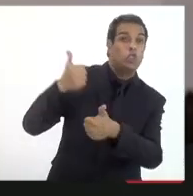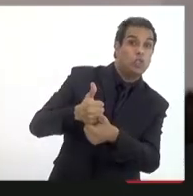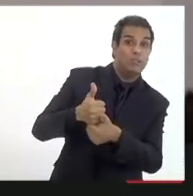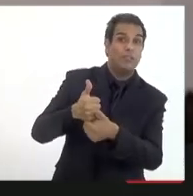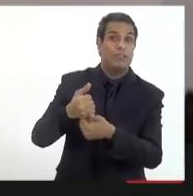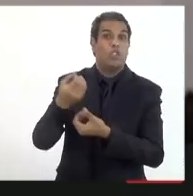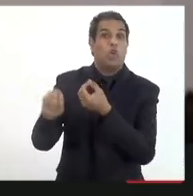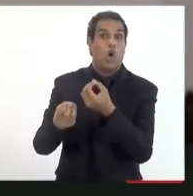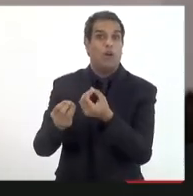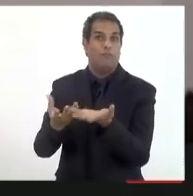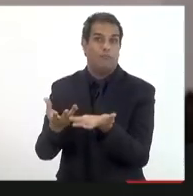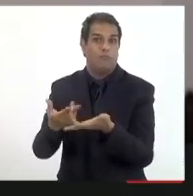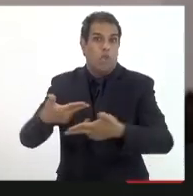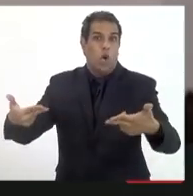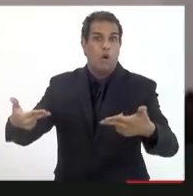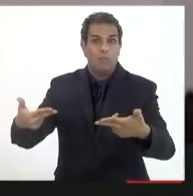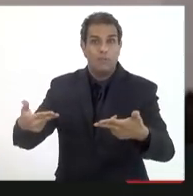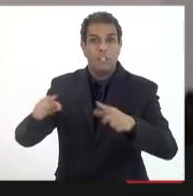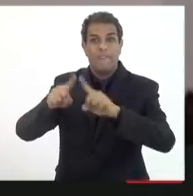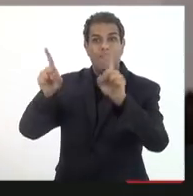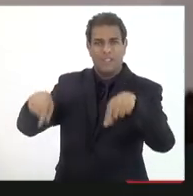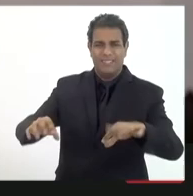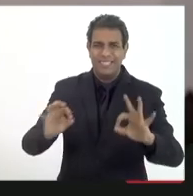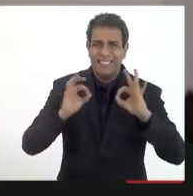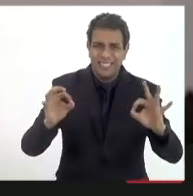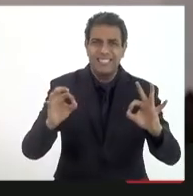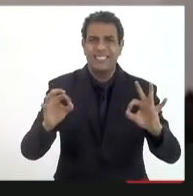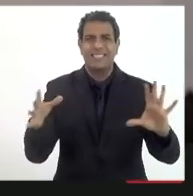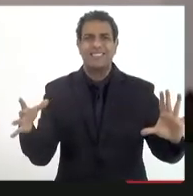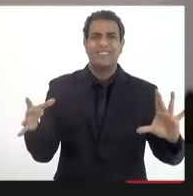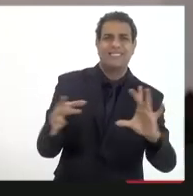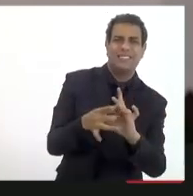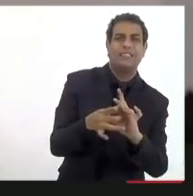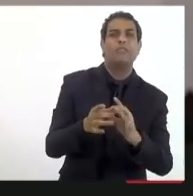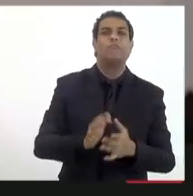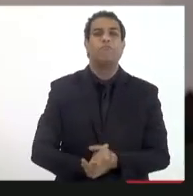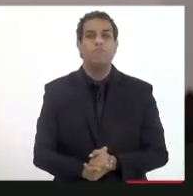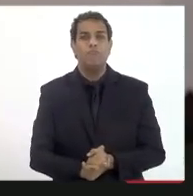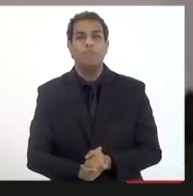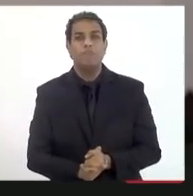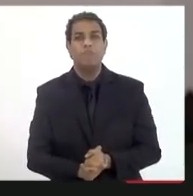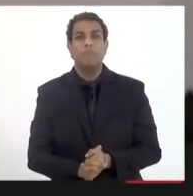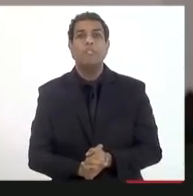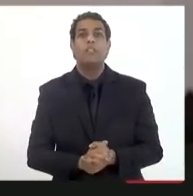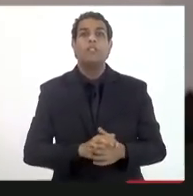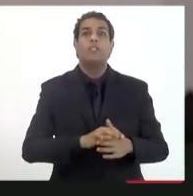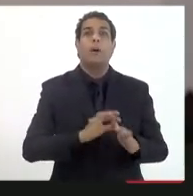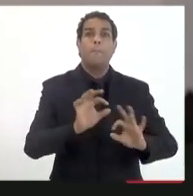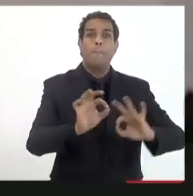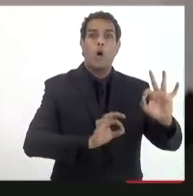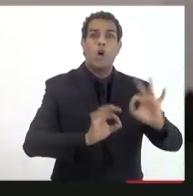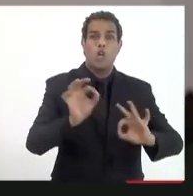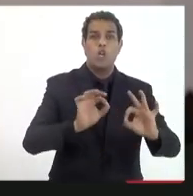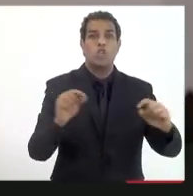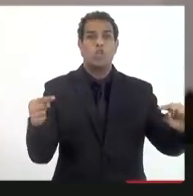fontes eu acho que é correto vincular a questão do custeio com os projetos